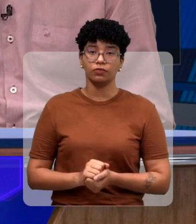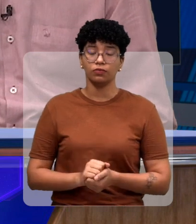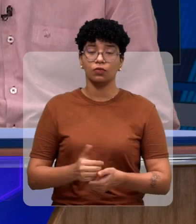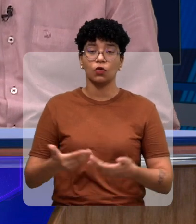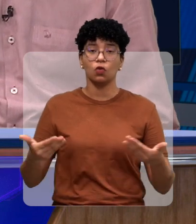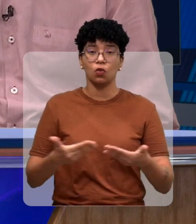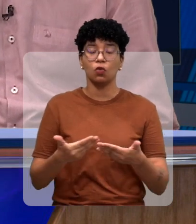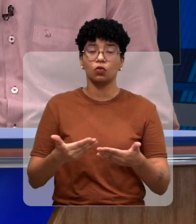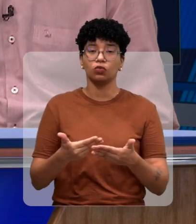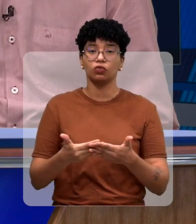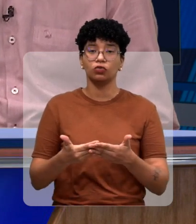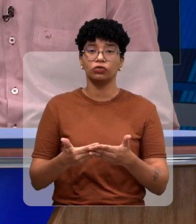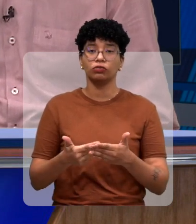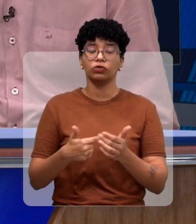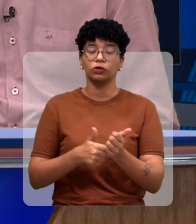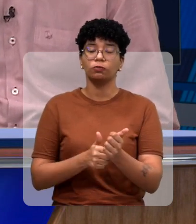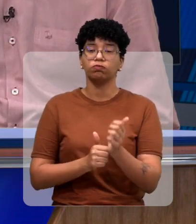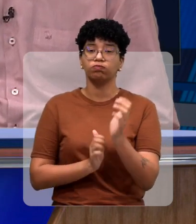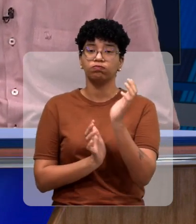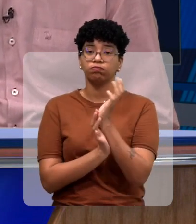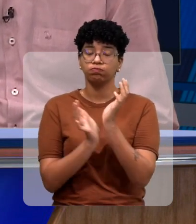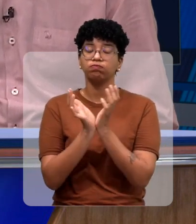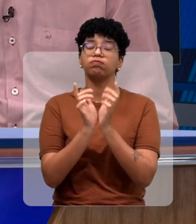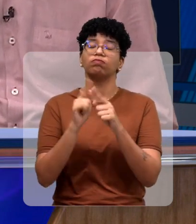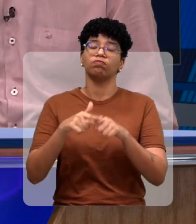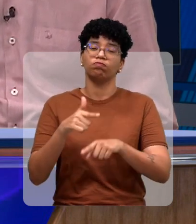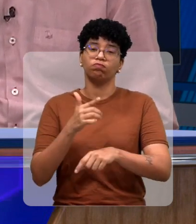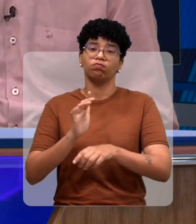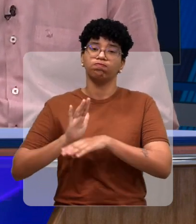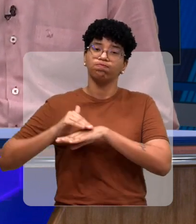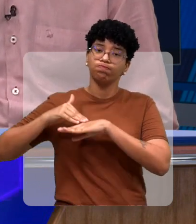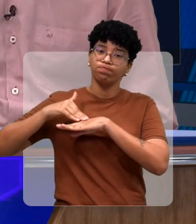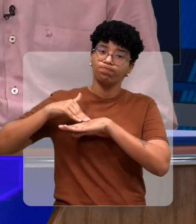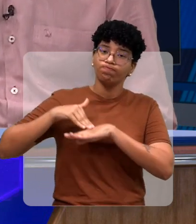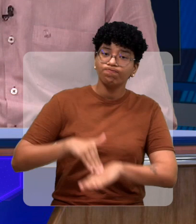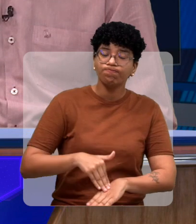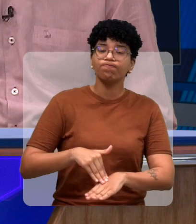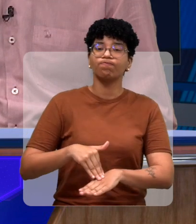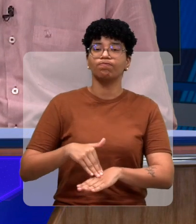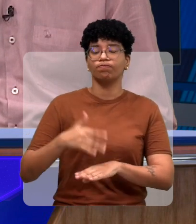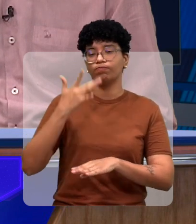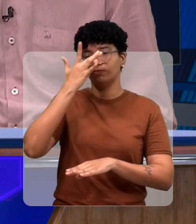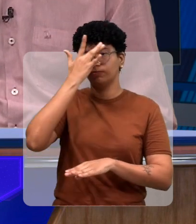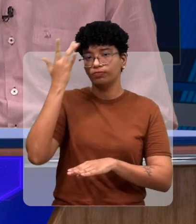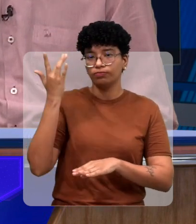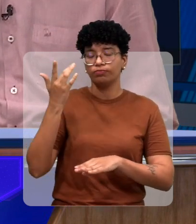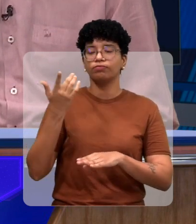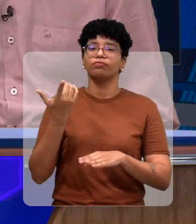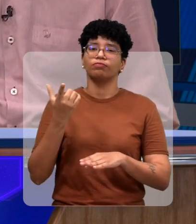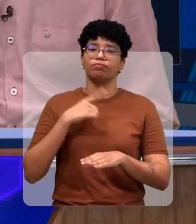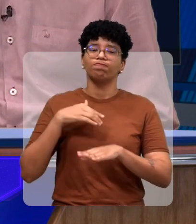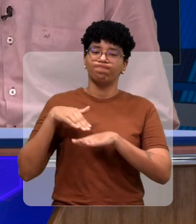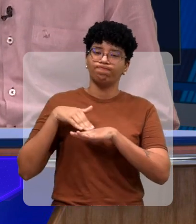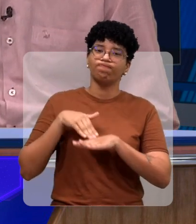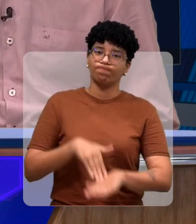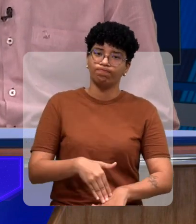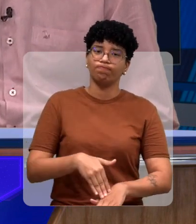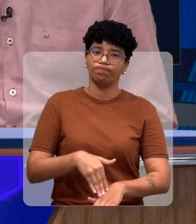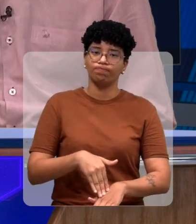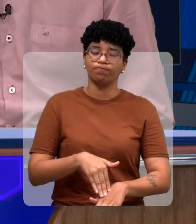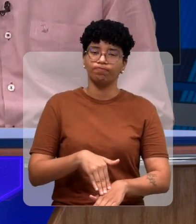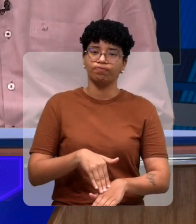denominação hoje é capacitismo preconceito contra a pessoa com deficiência é denominado